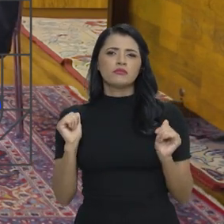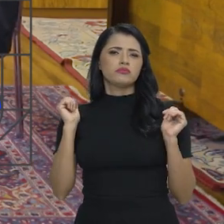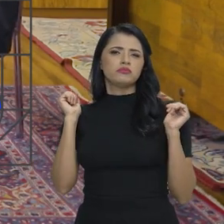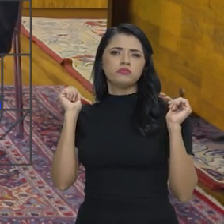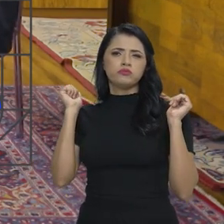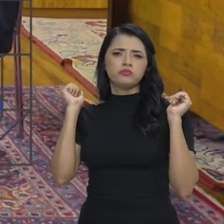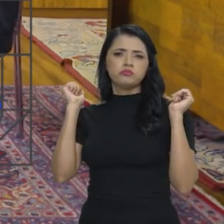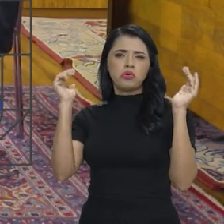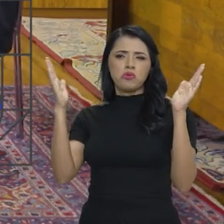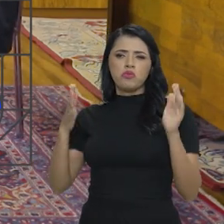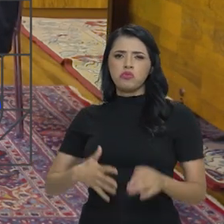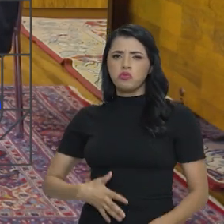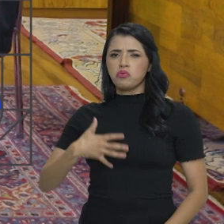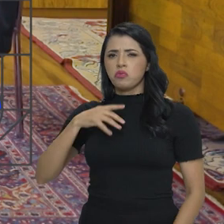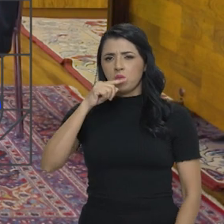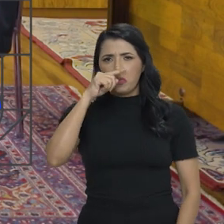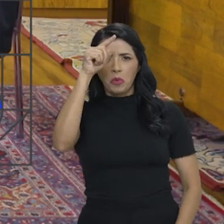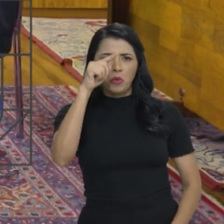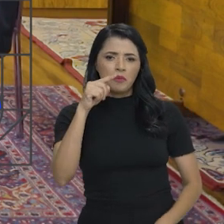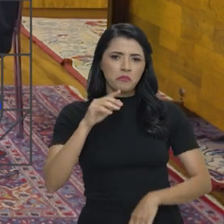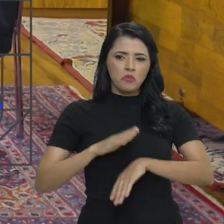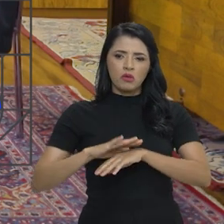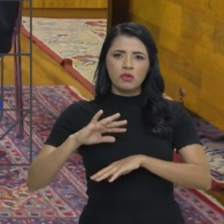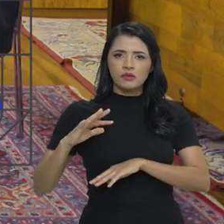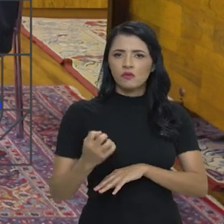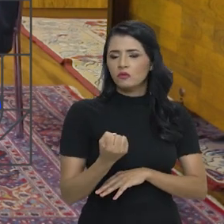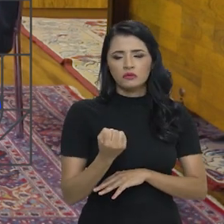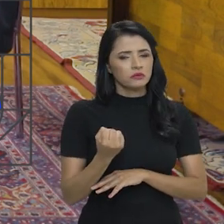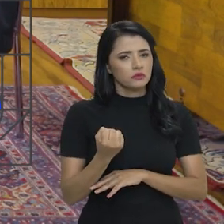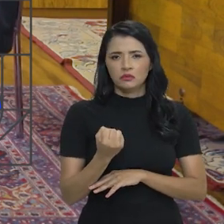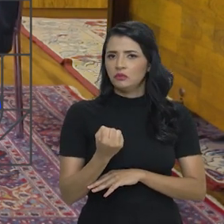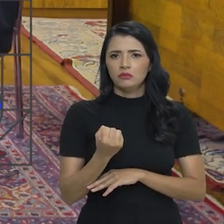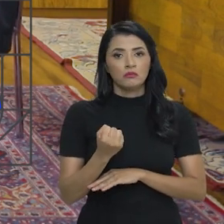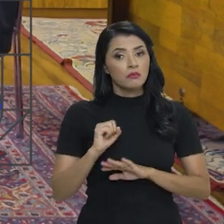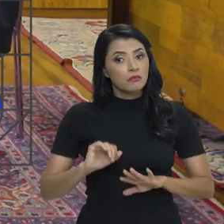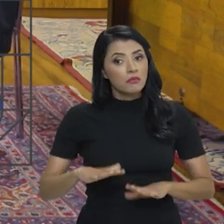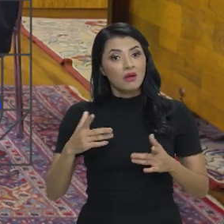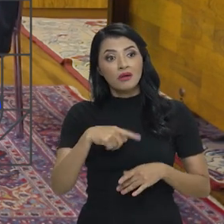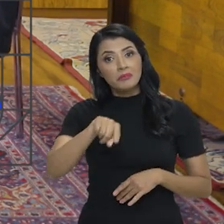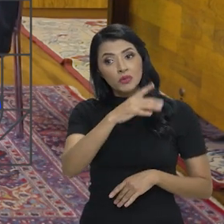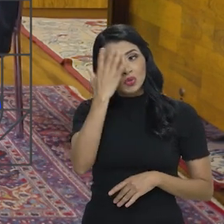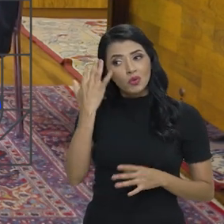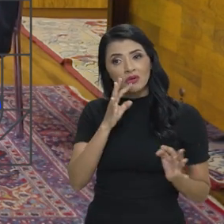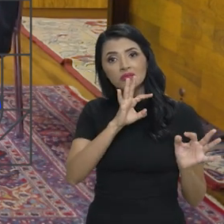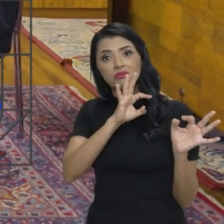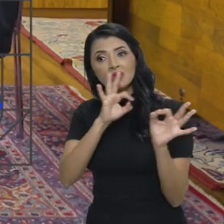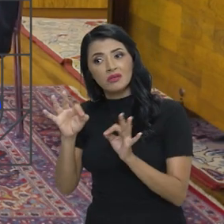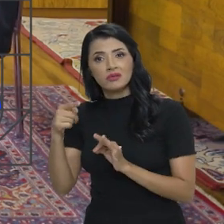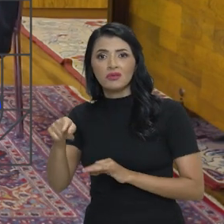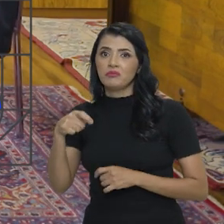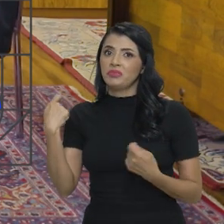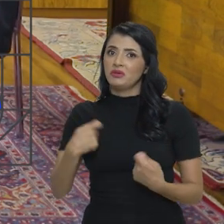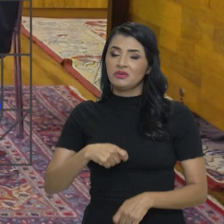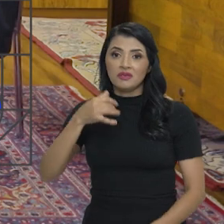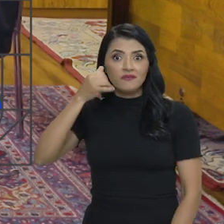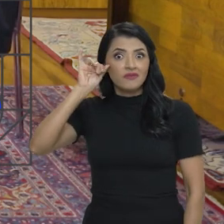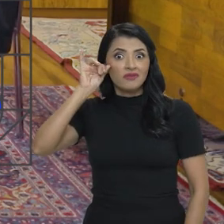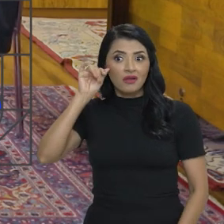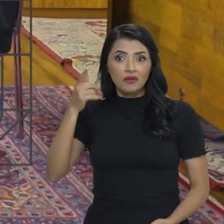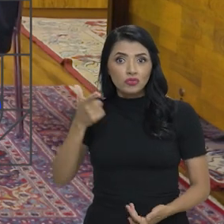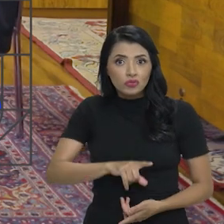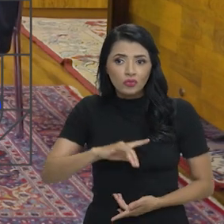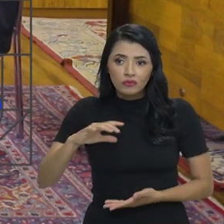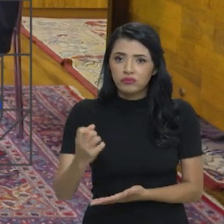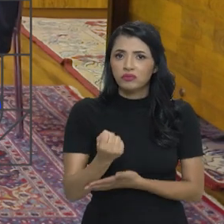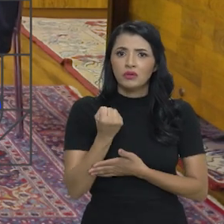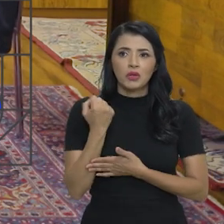enaltecer sequer o resgate. É para enaltecer e chamar a atenção que nós precisamos evitar que novos